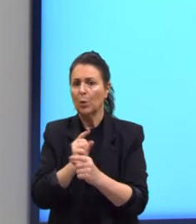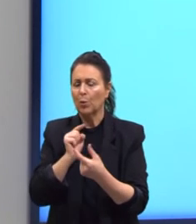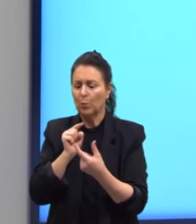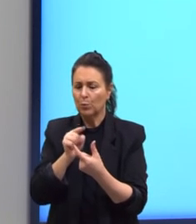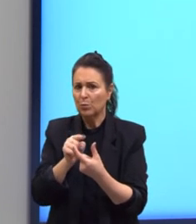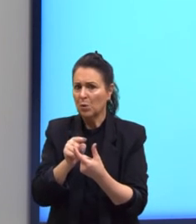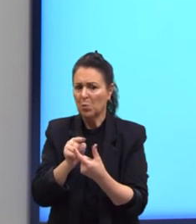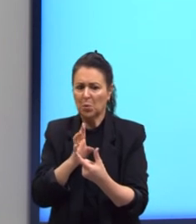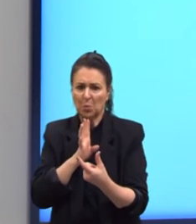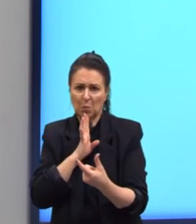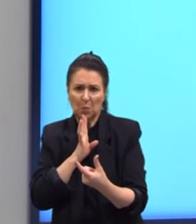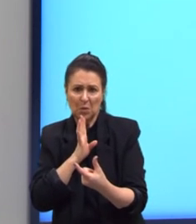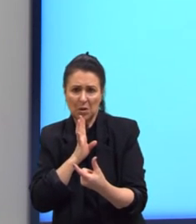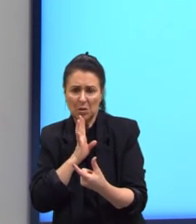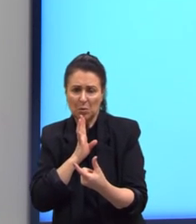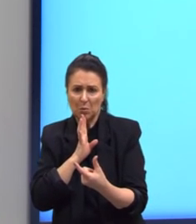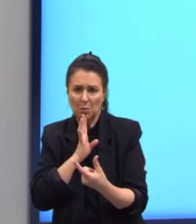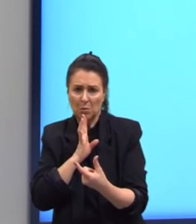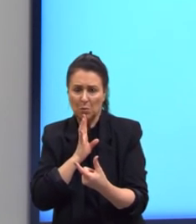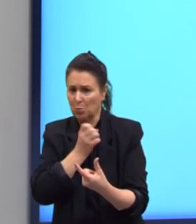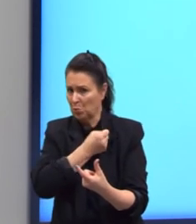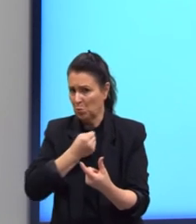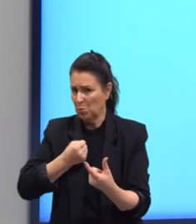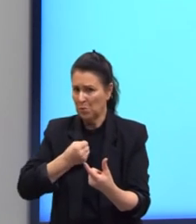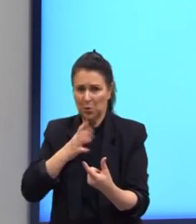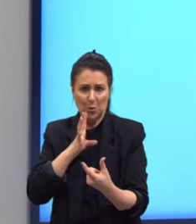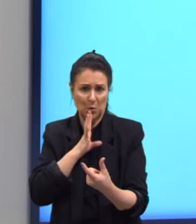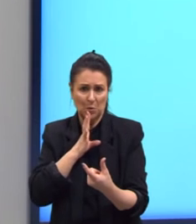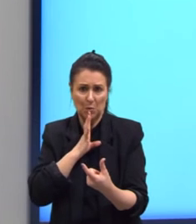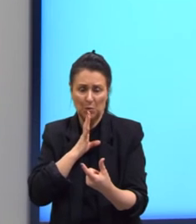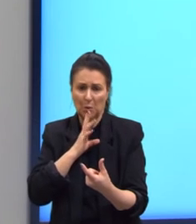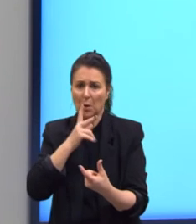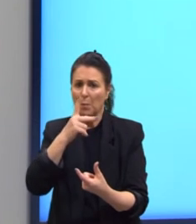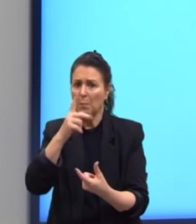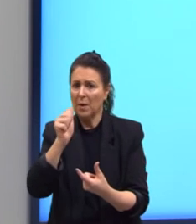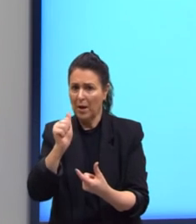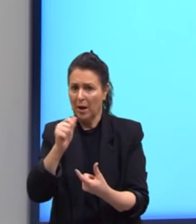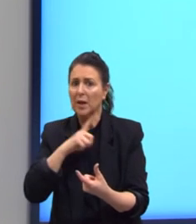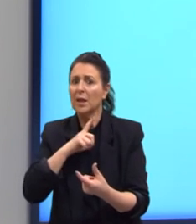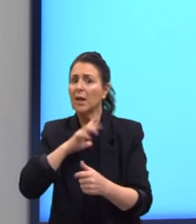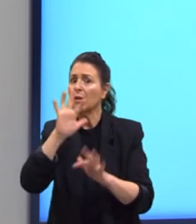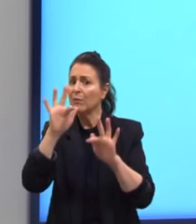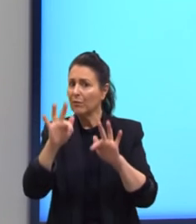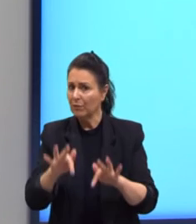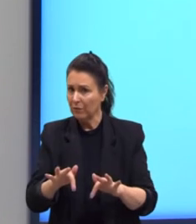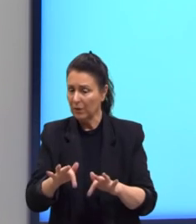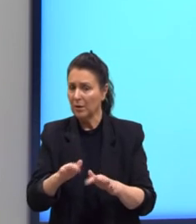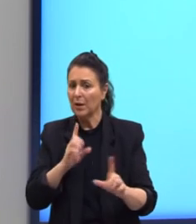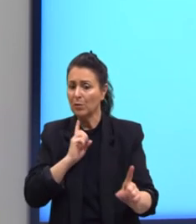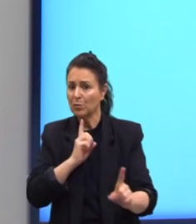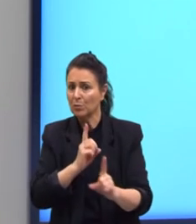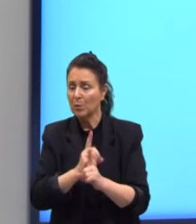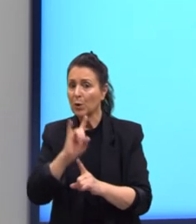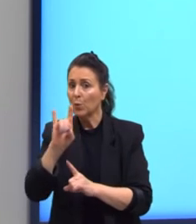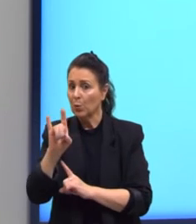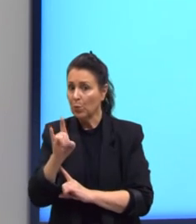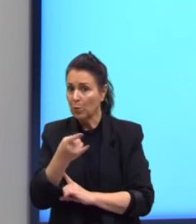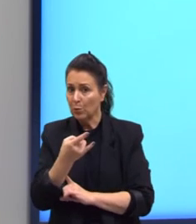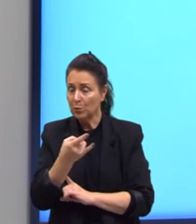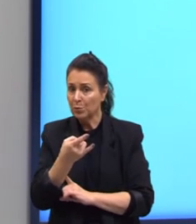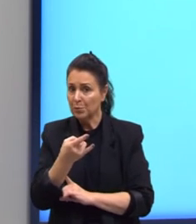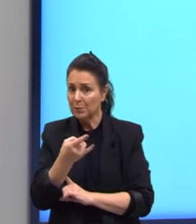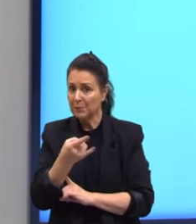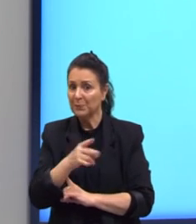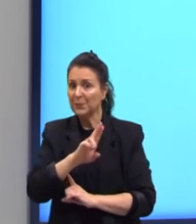desconhecido ou se for uma PA finita eu quero descobrir o último termo nós chamamos